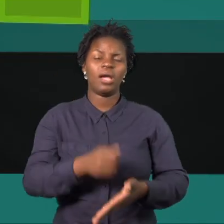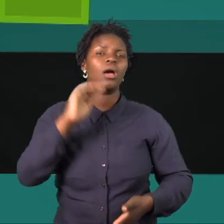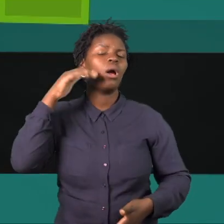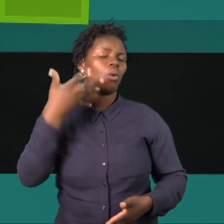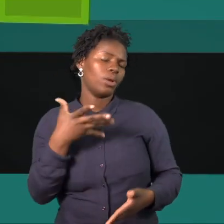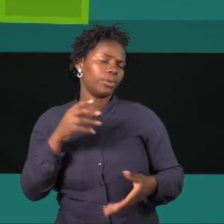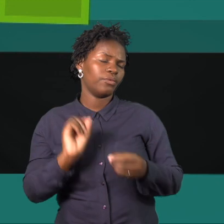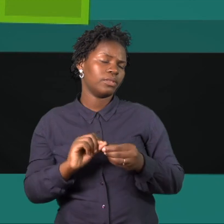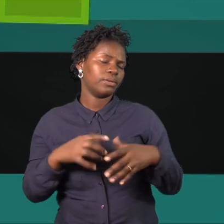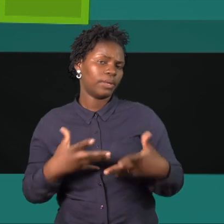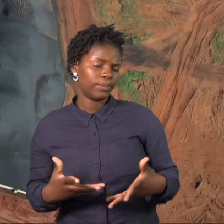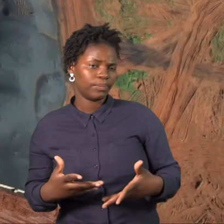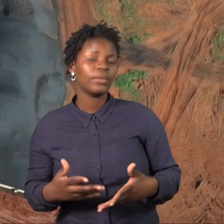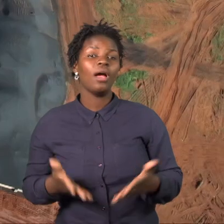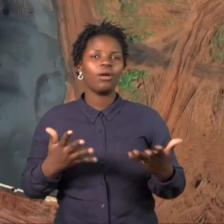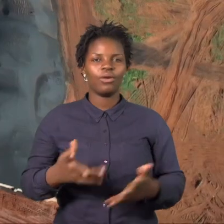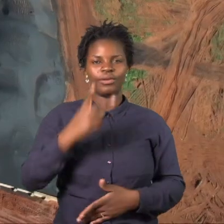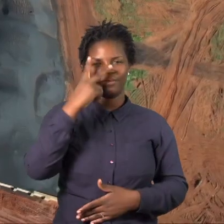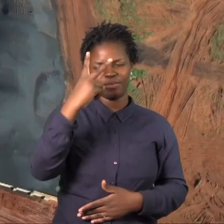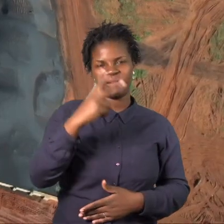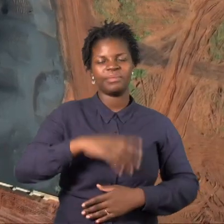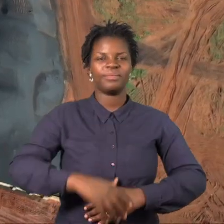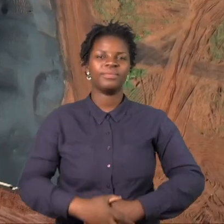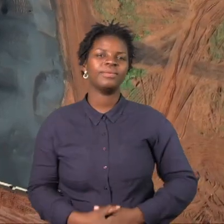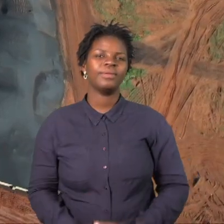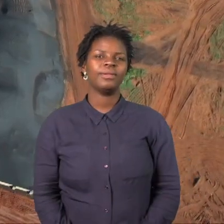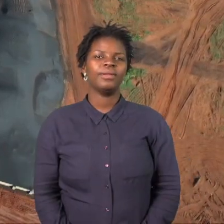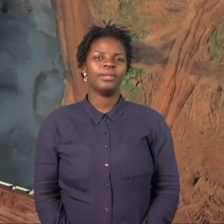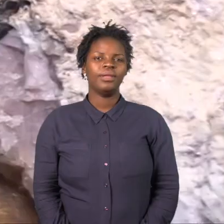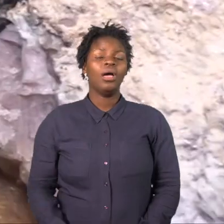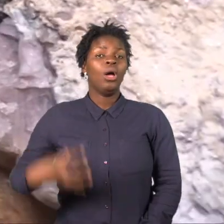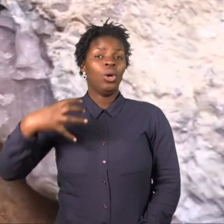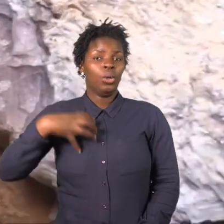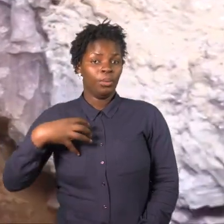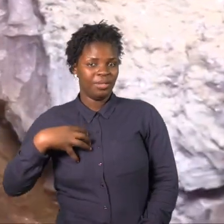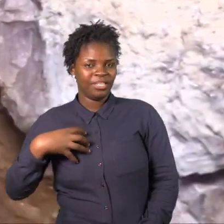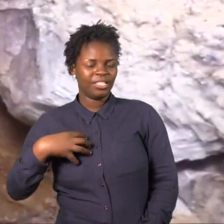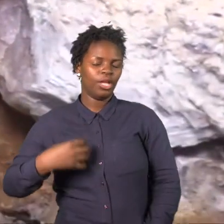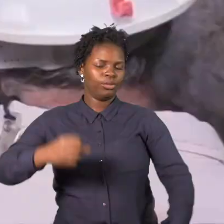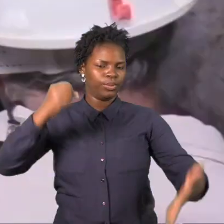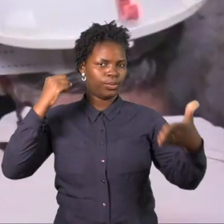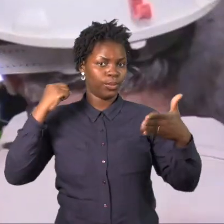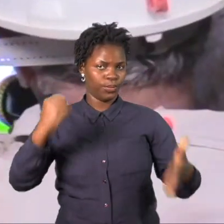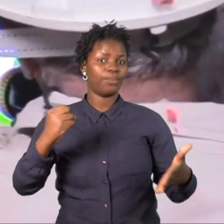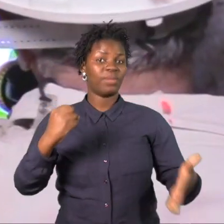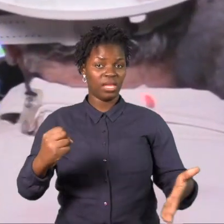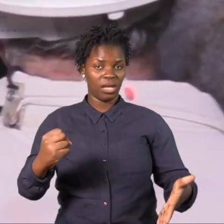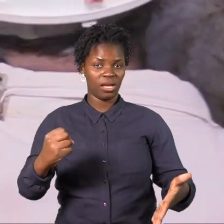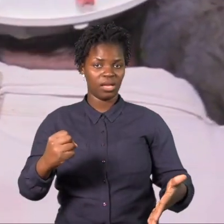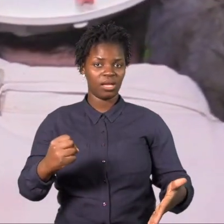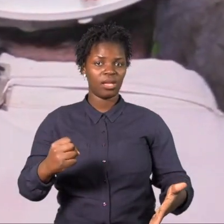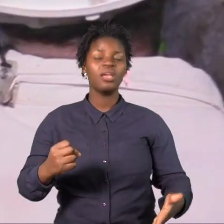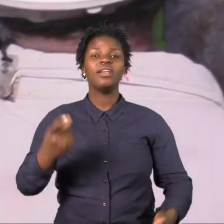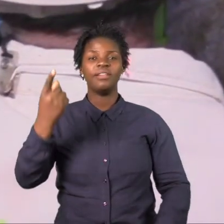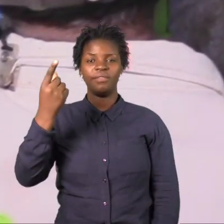Regulamento do Preço de Referência para Efeitos de Determinação do Valor do Produto Mineiro. Este regulamento vem preencher a